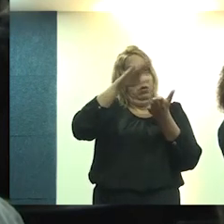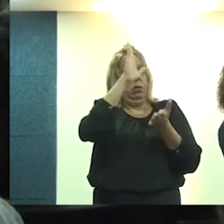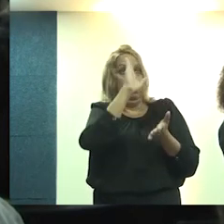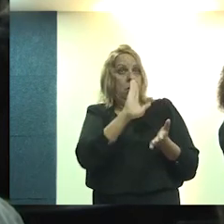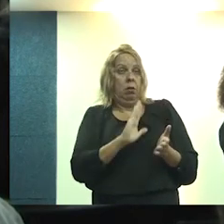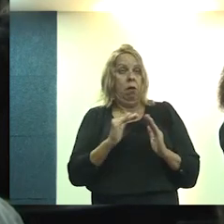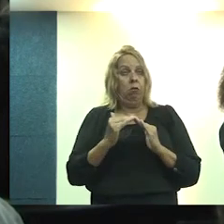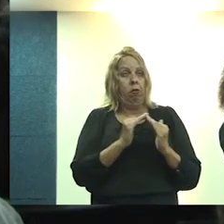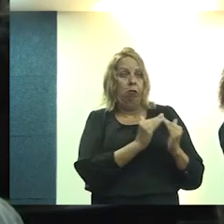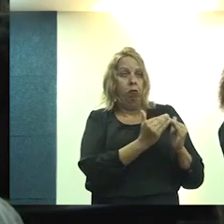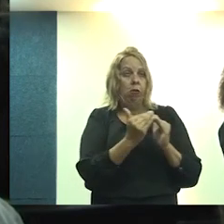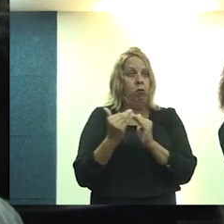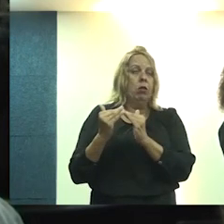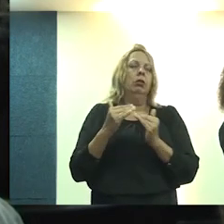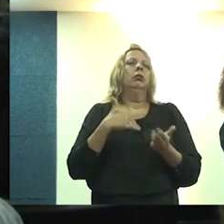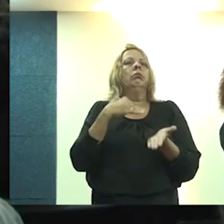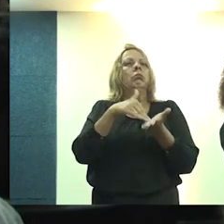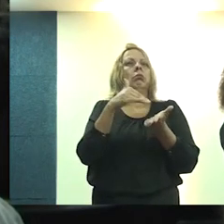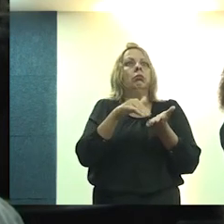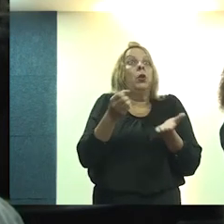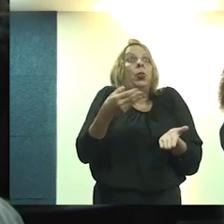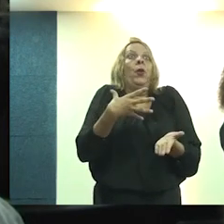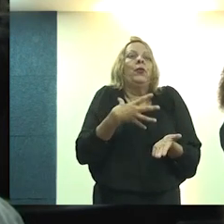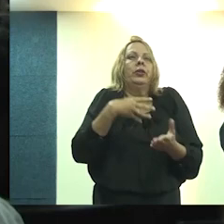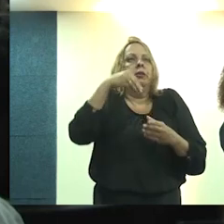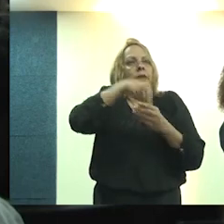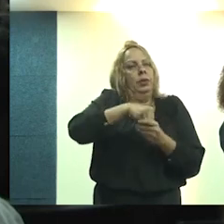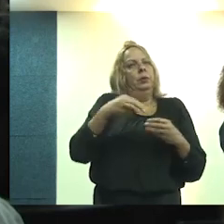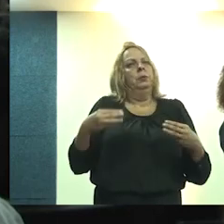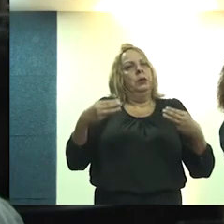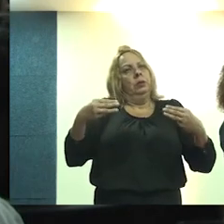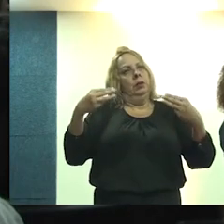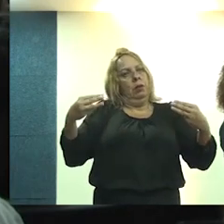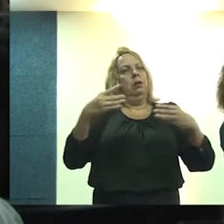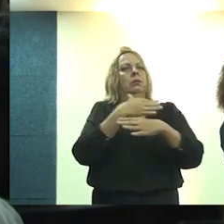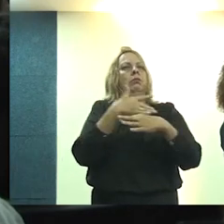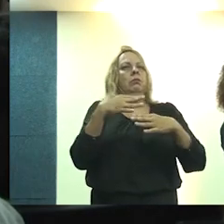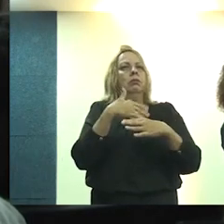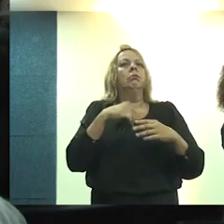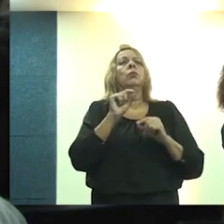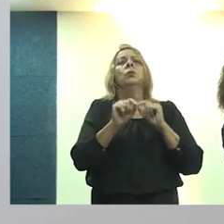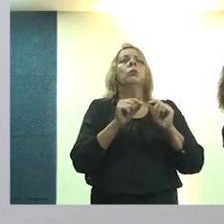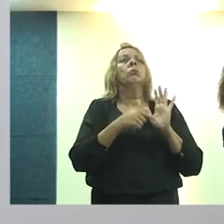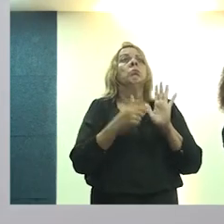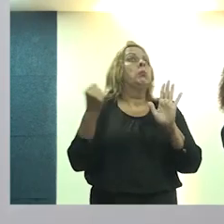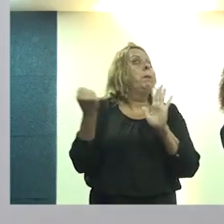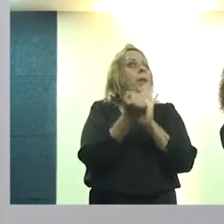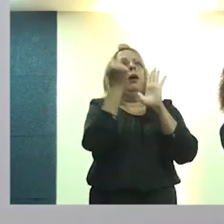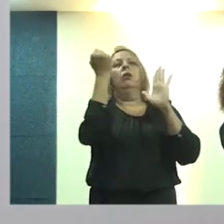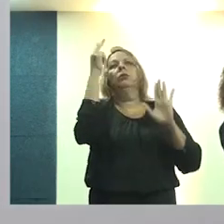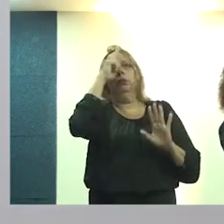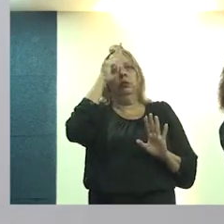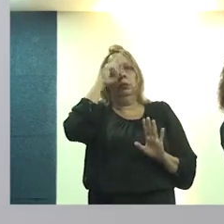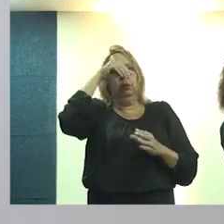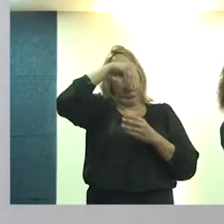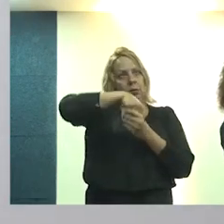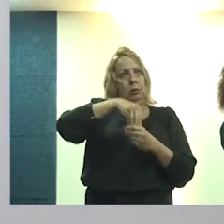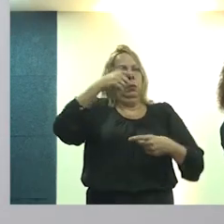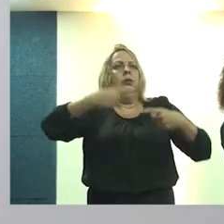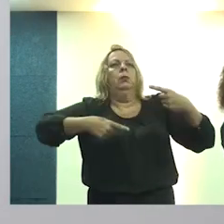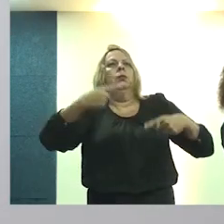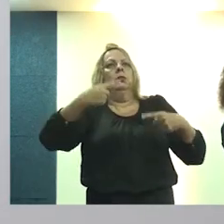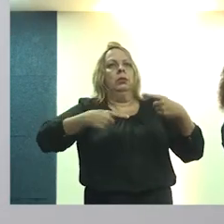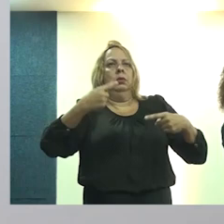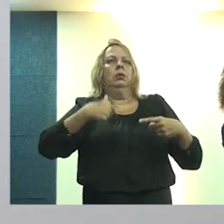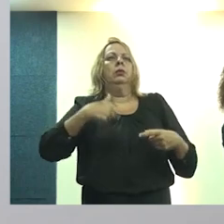Secretaria Nacional de Periferias, uma secretaria inédita dentro do Ministério das Cidades, que também significa um marco histórico dentro dessa política